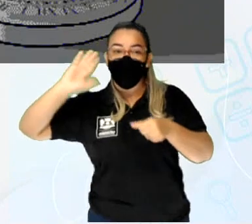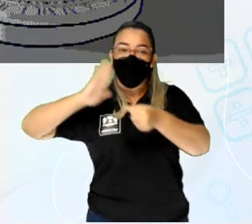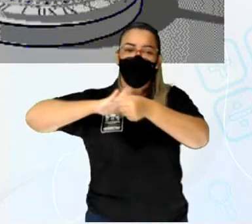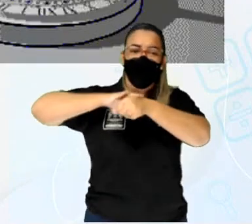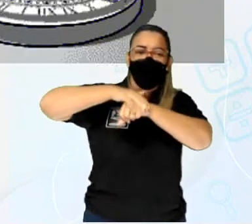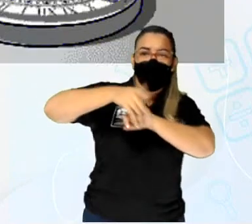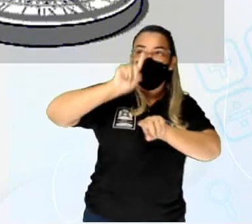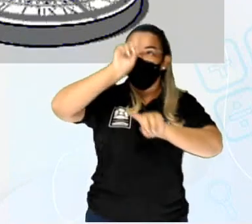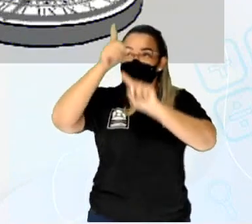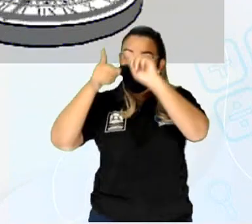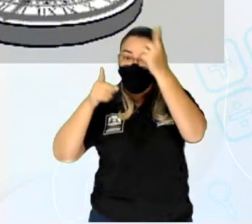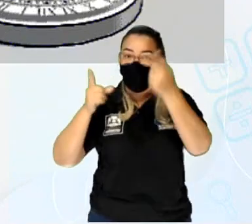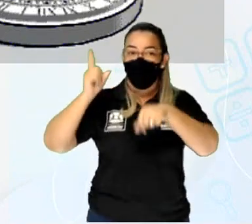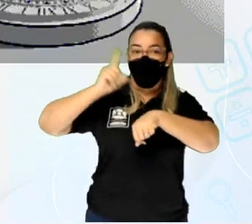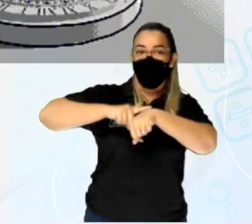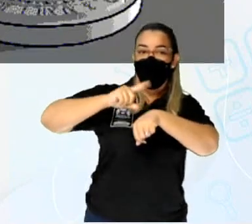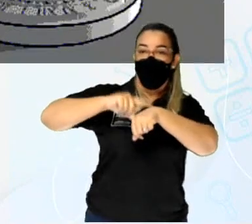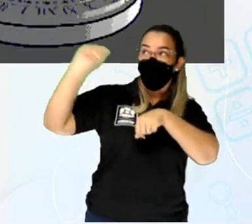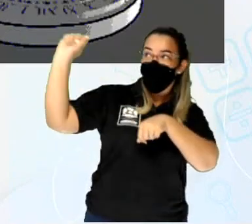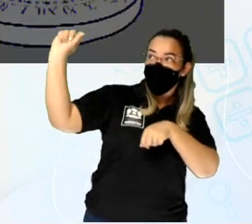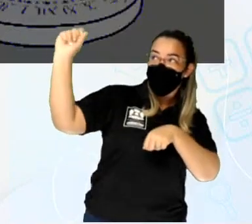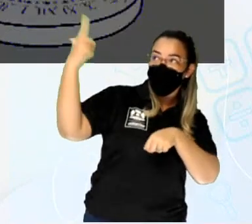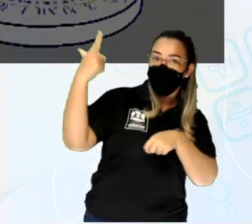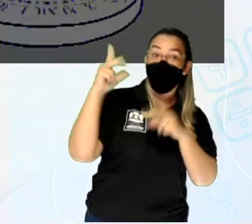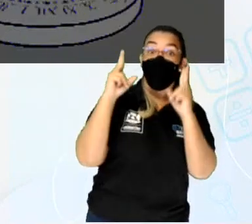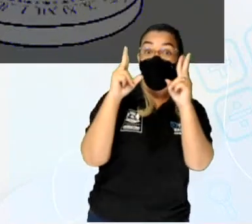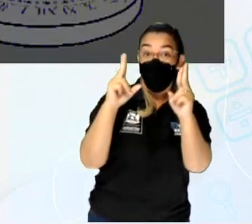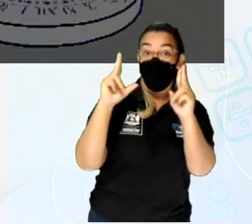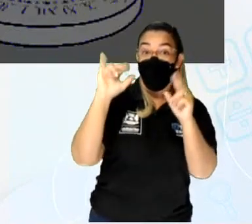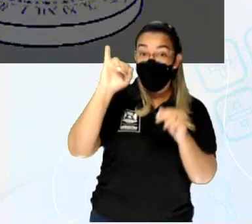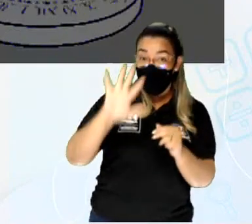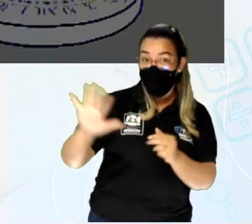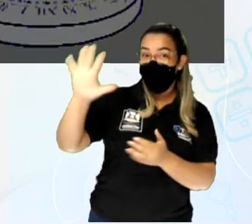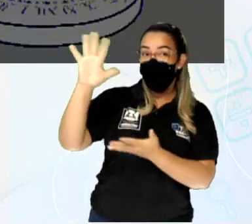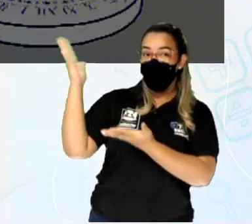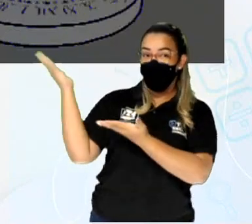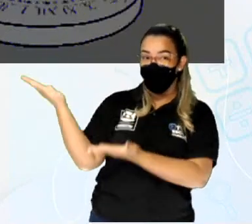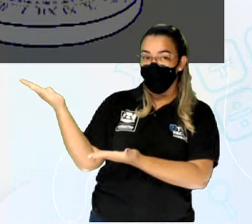o relógio de sol, que é esse que você está vendo aí na imagem.